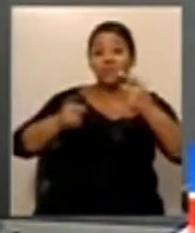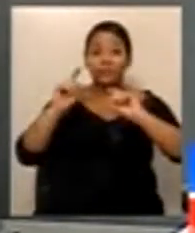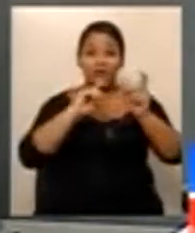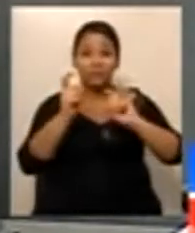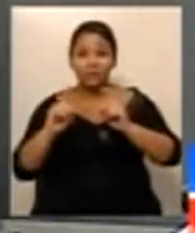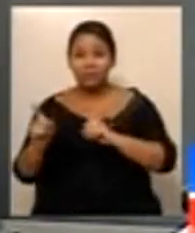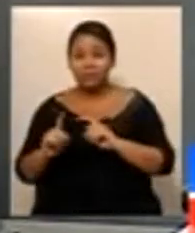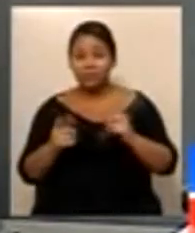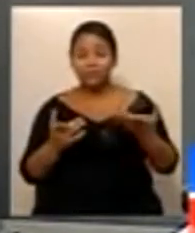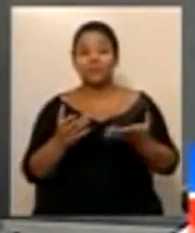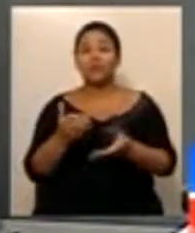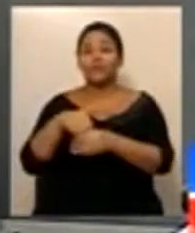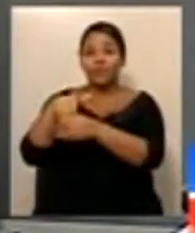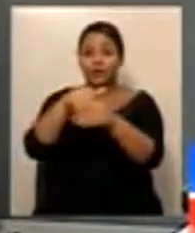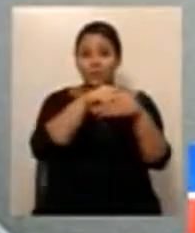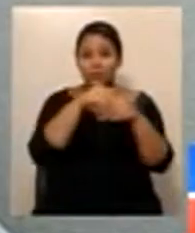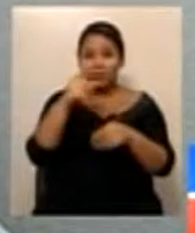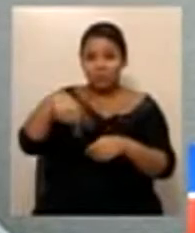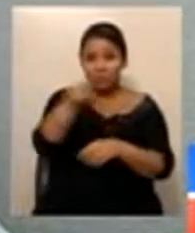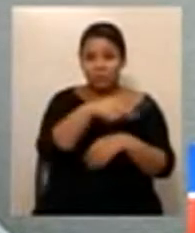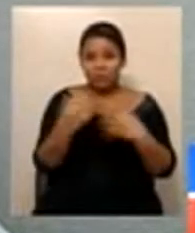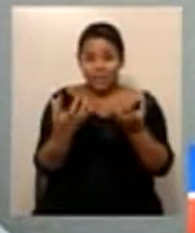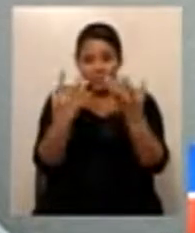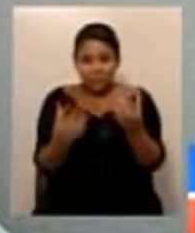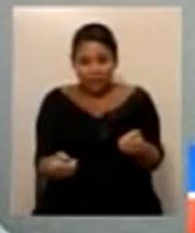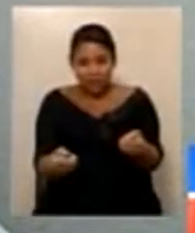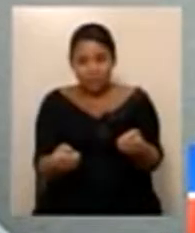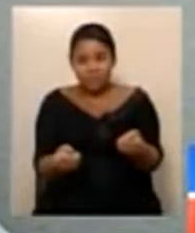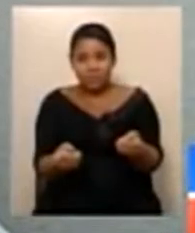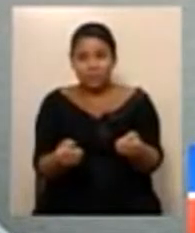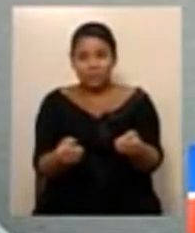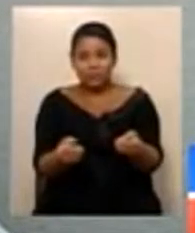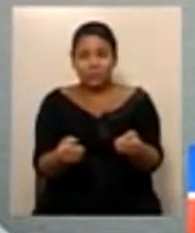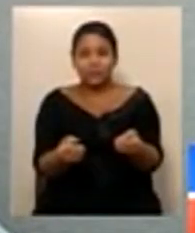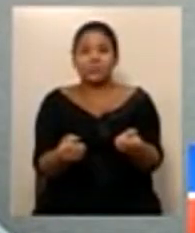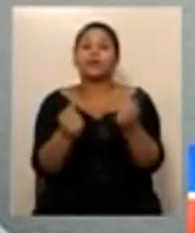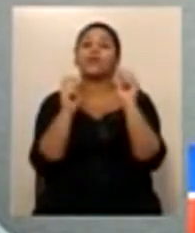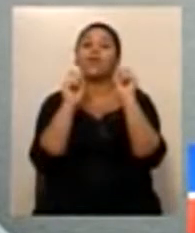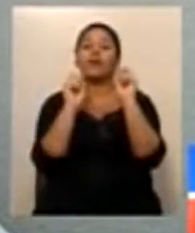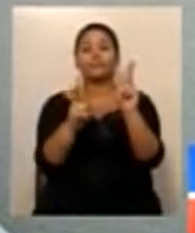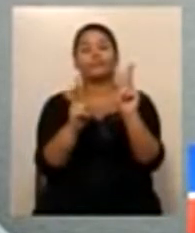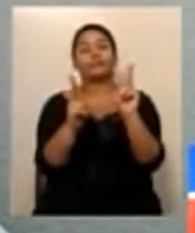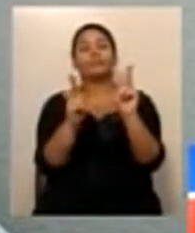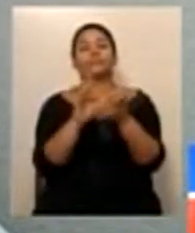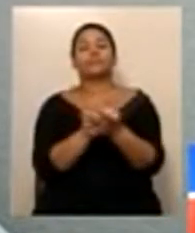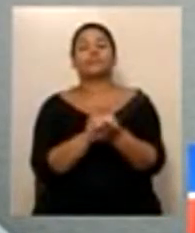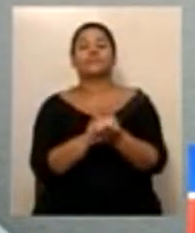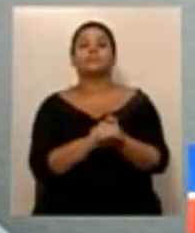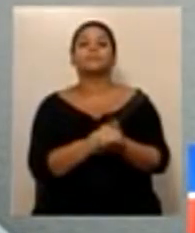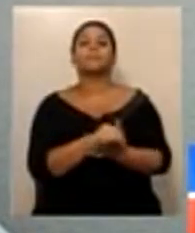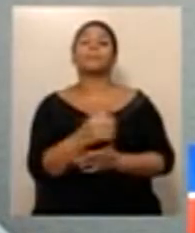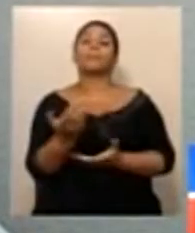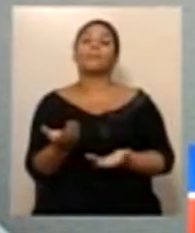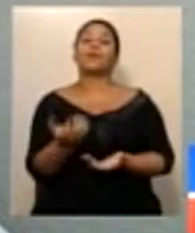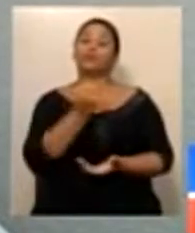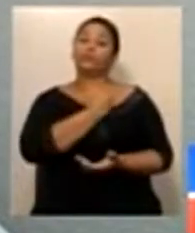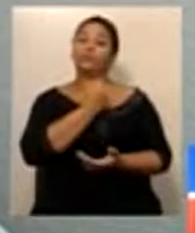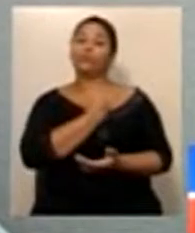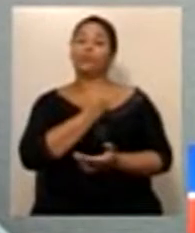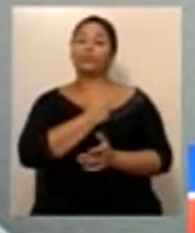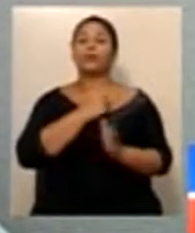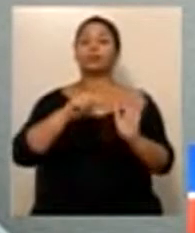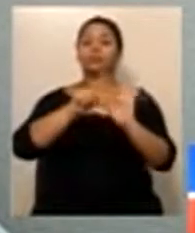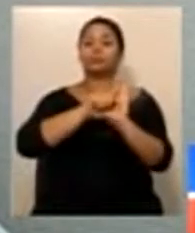Encerra a discussão, coloque em votação os deputados que aprovam ou permaneçam a comissão. Aprovado. Processo número 730, barra 2013.